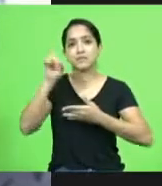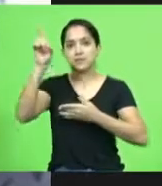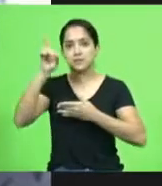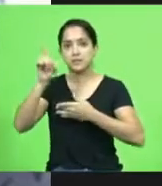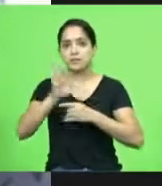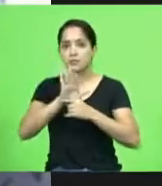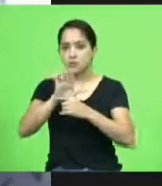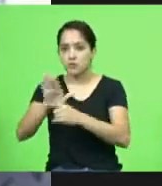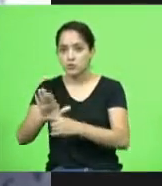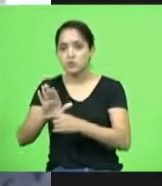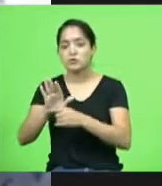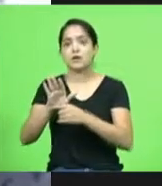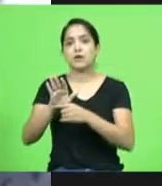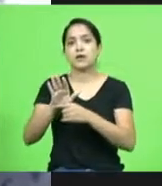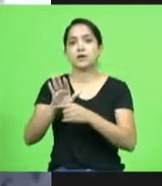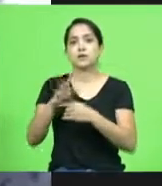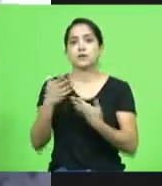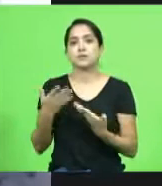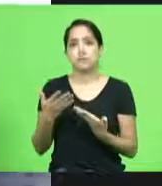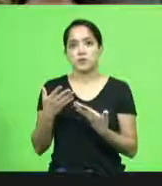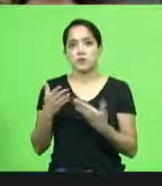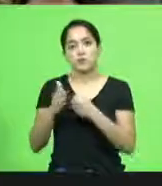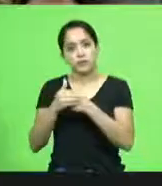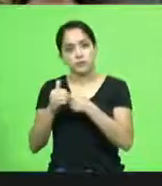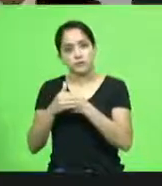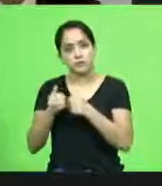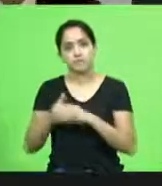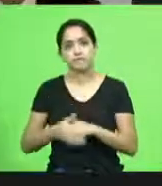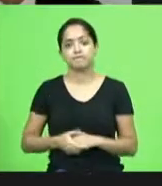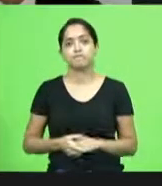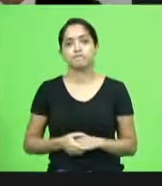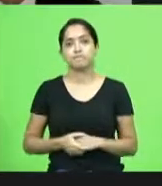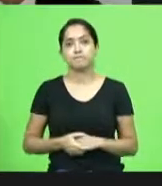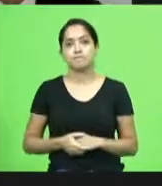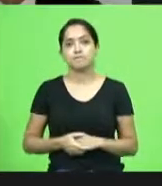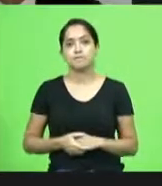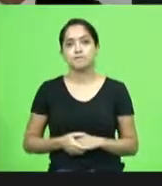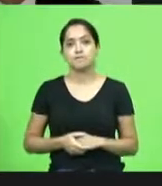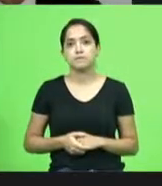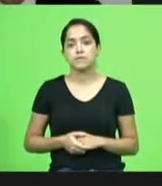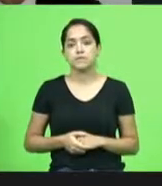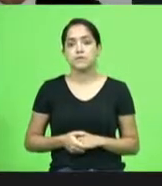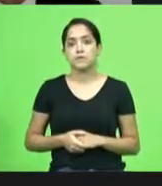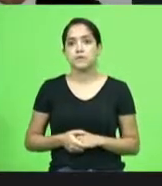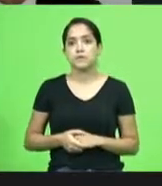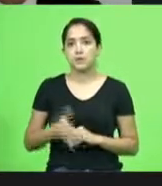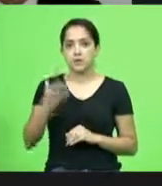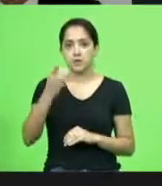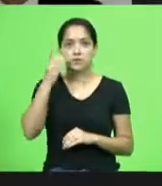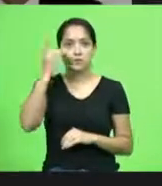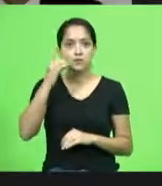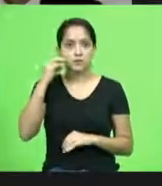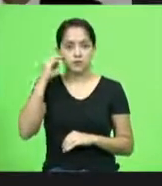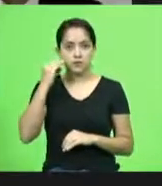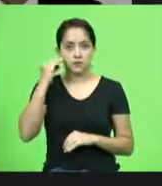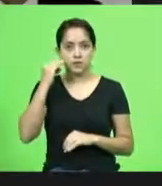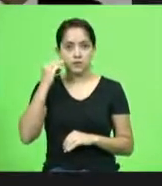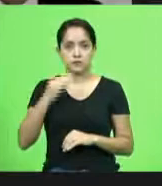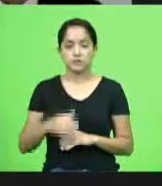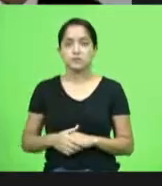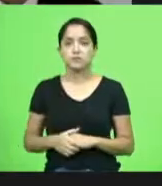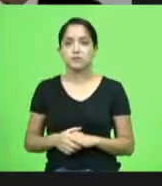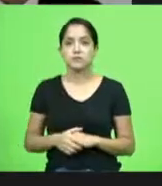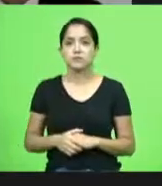consolo ao deputado Kennedy a toda sua família forte abraço obrigado presidente pela ordem deputado Marcio Machado obrigado